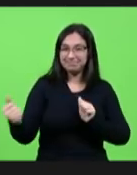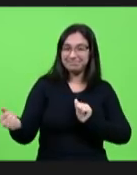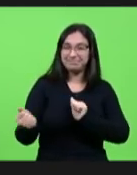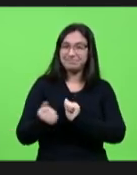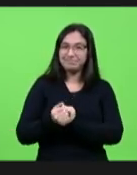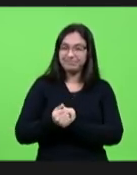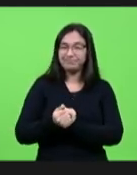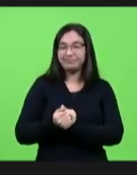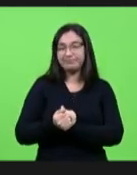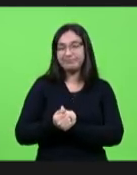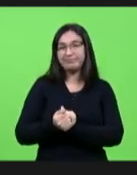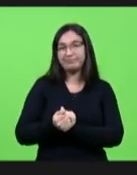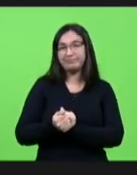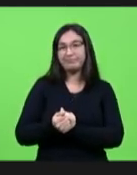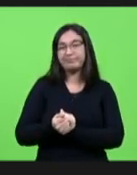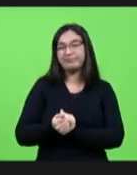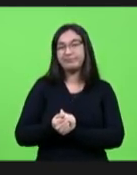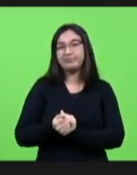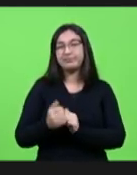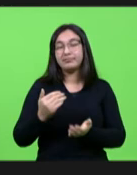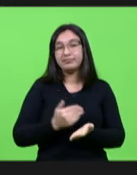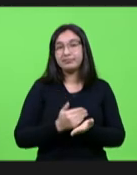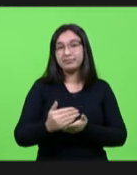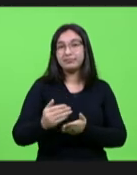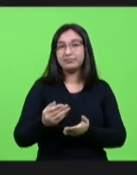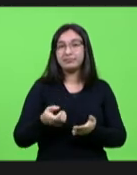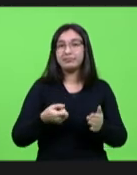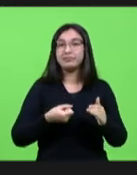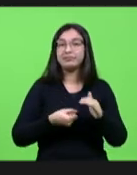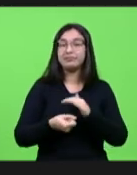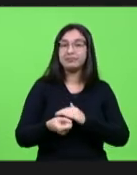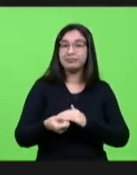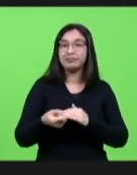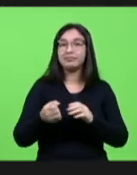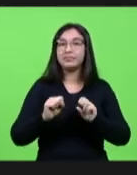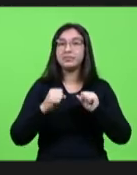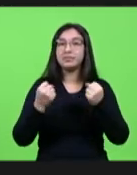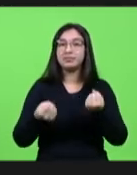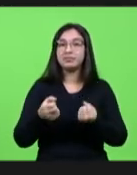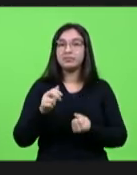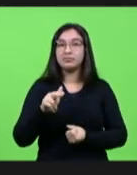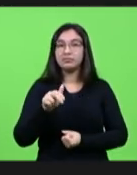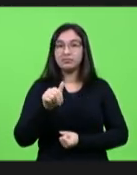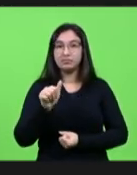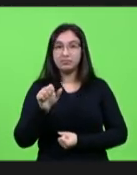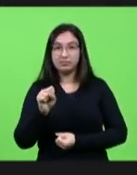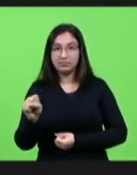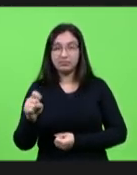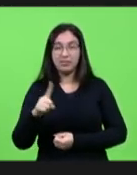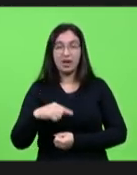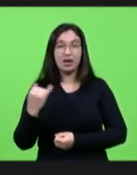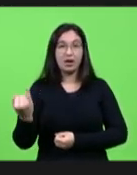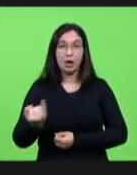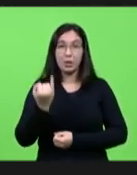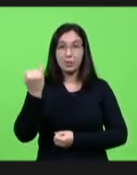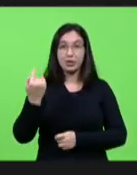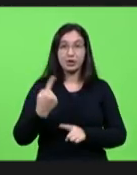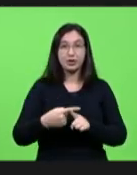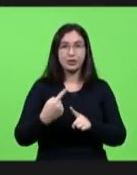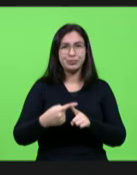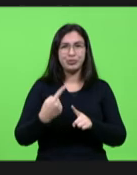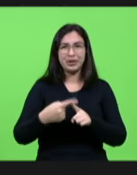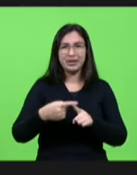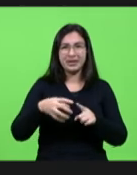a iniciativa de reinstalação da frente parlamentar em defesa do SUAS se faz necessária neste contexto de desmonte das